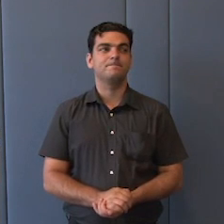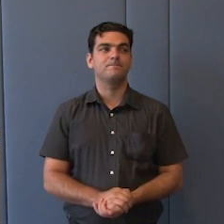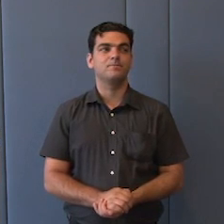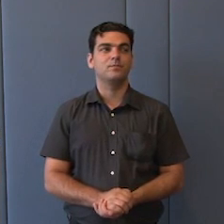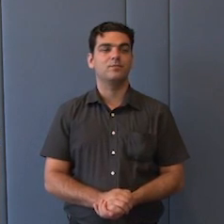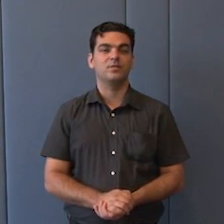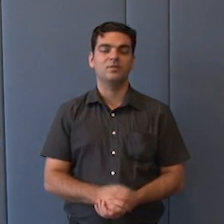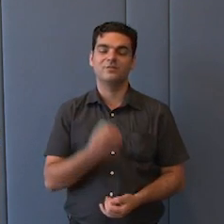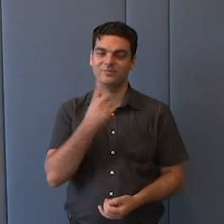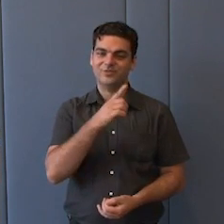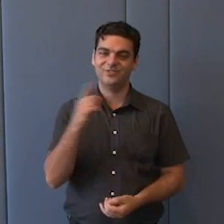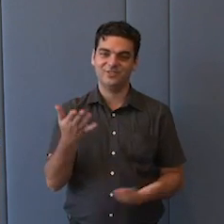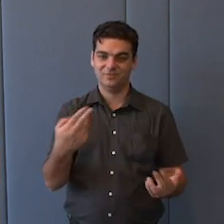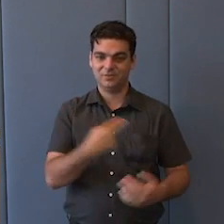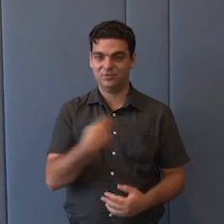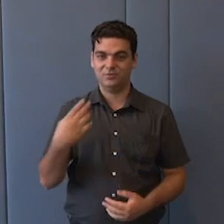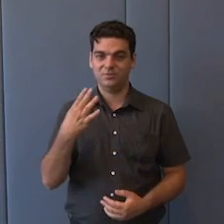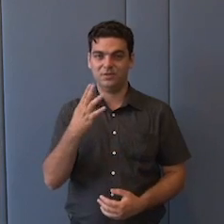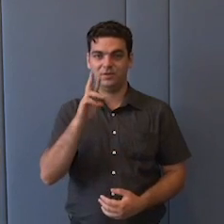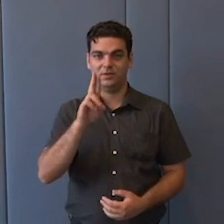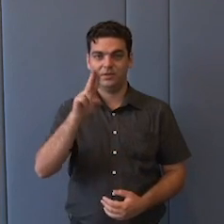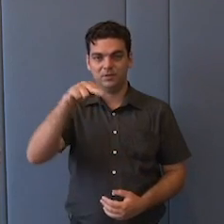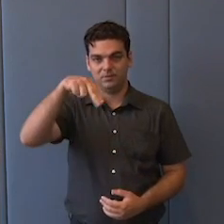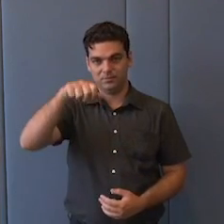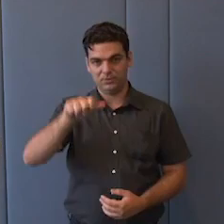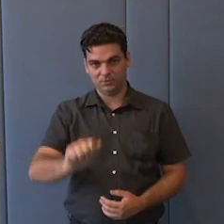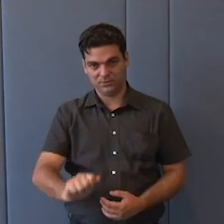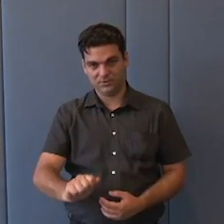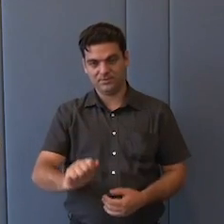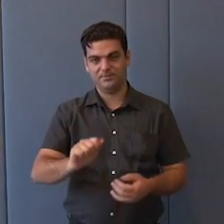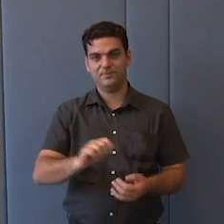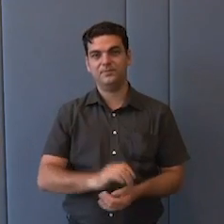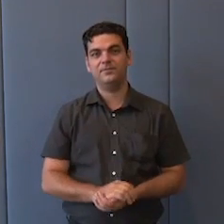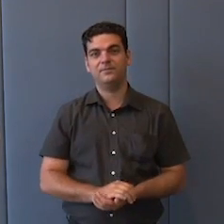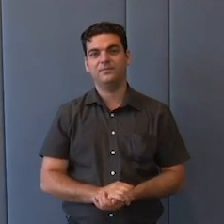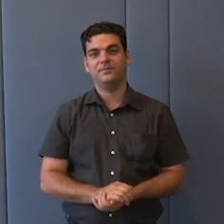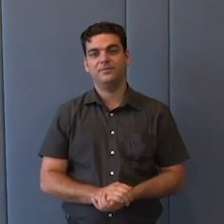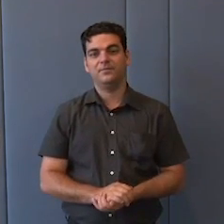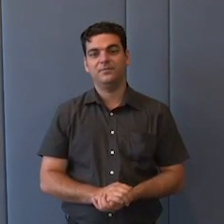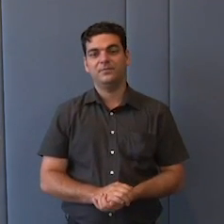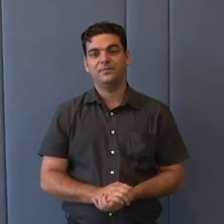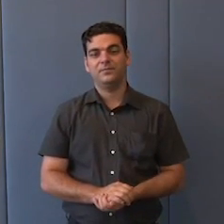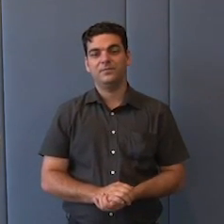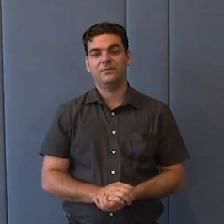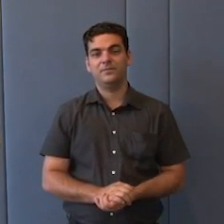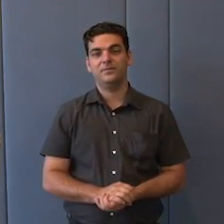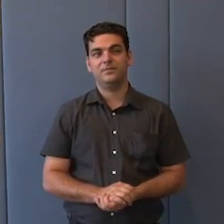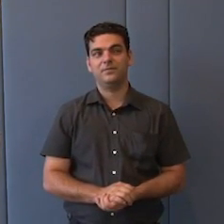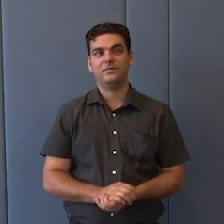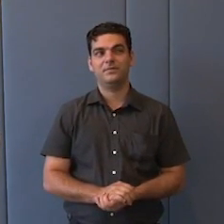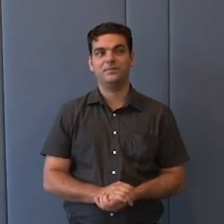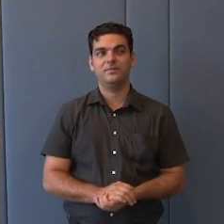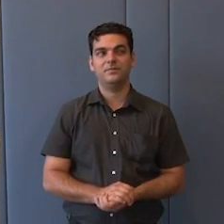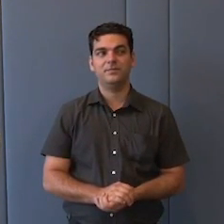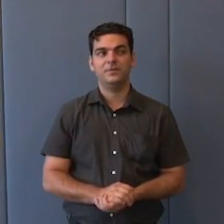Bom dia, ministro. Meu nome é Bruna Veríssimo. sou da Turma Agora de 2020. E eu acredito que uma das tensões que o senhor